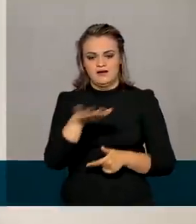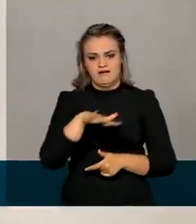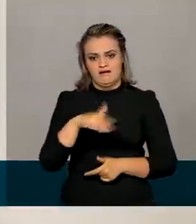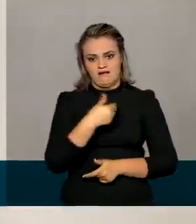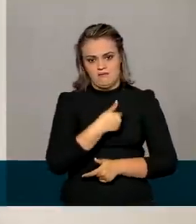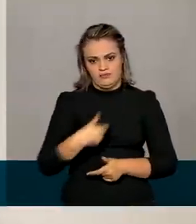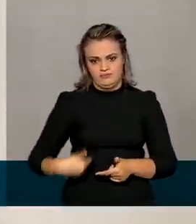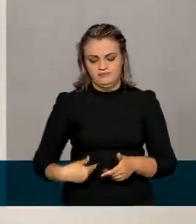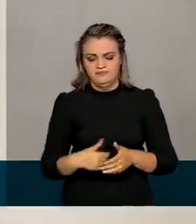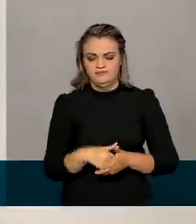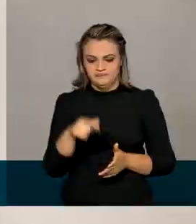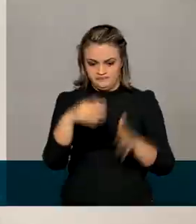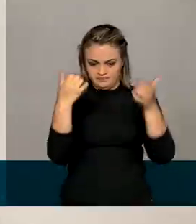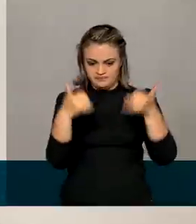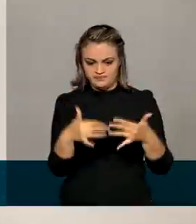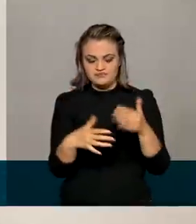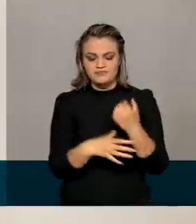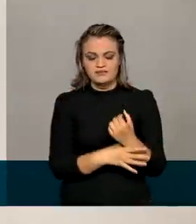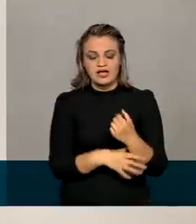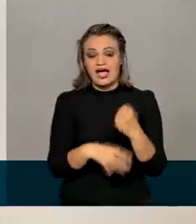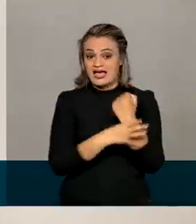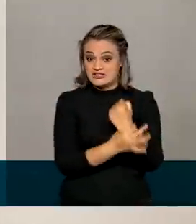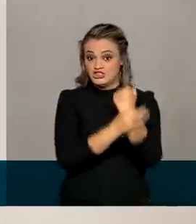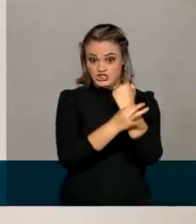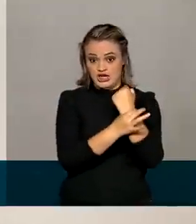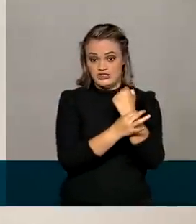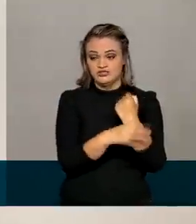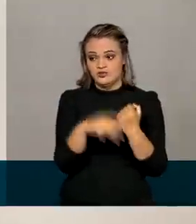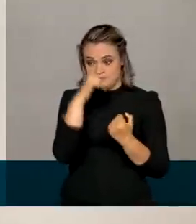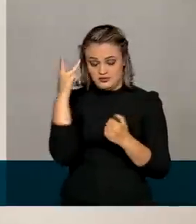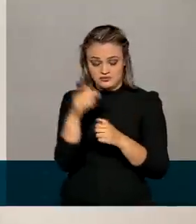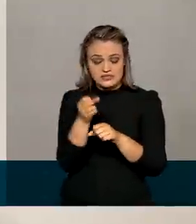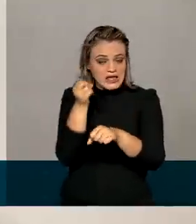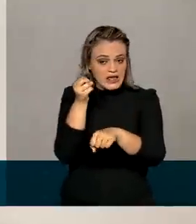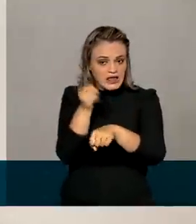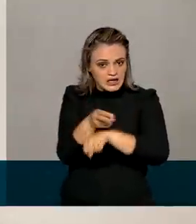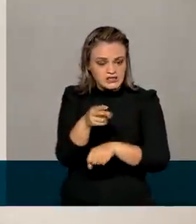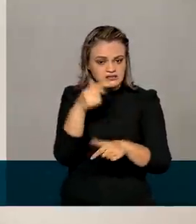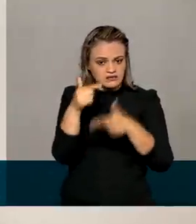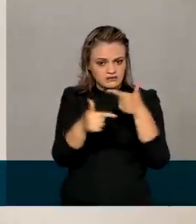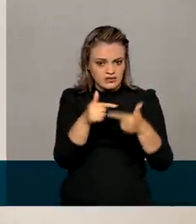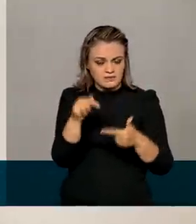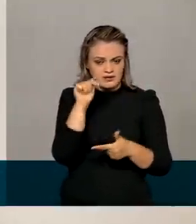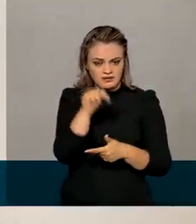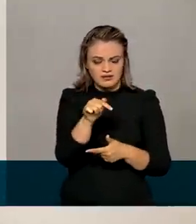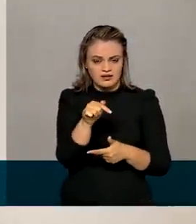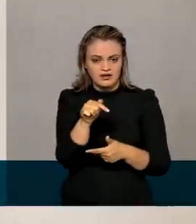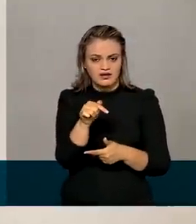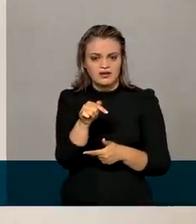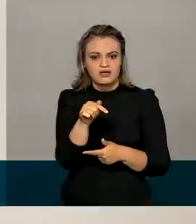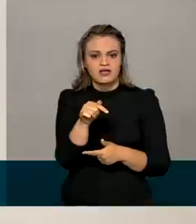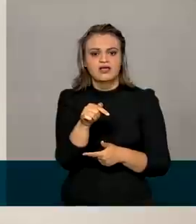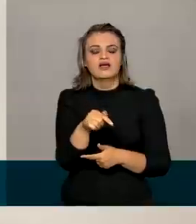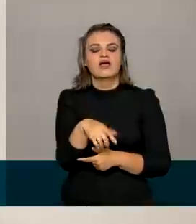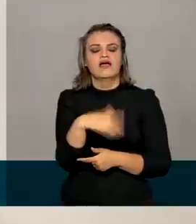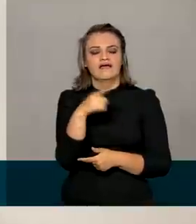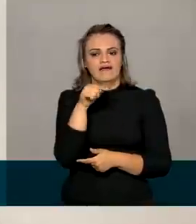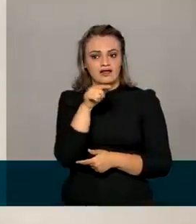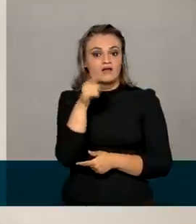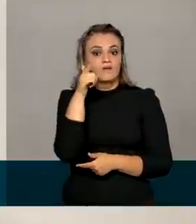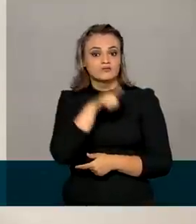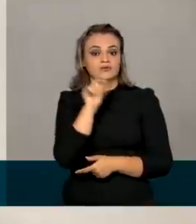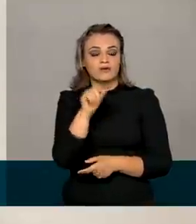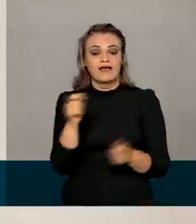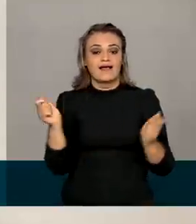estamos garantindo que as pessoas que ocuparão cada um desses cargos, funções e gratificações tenham a